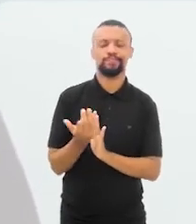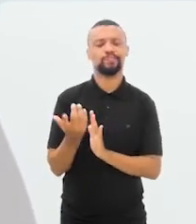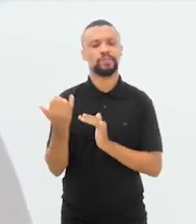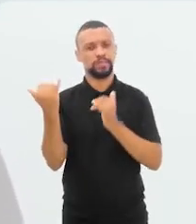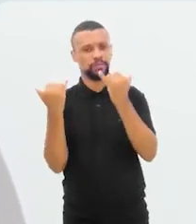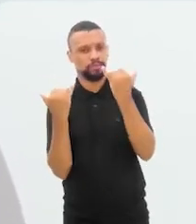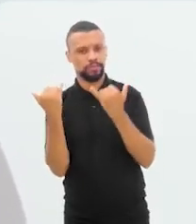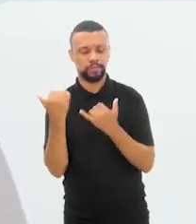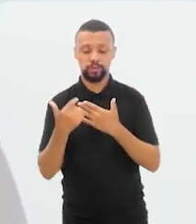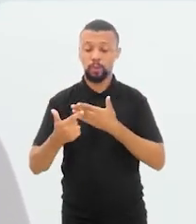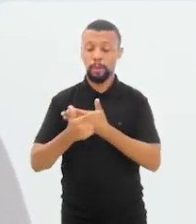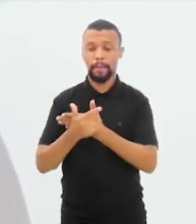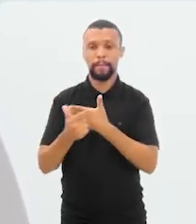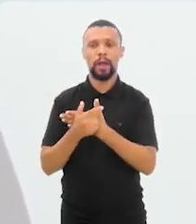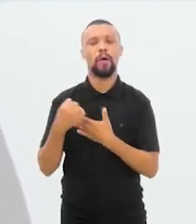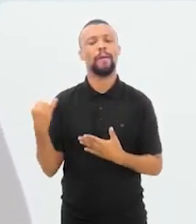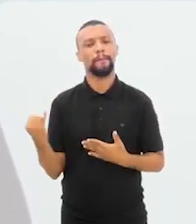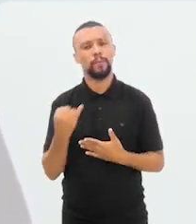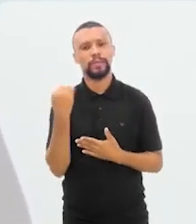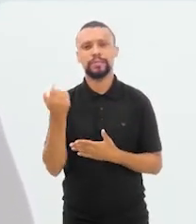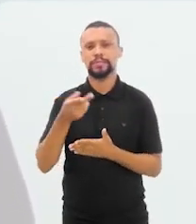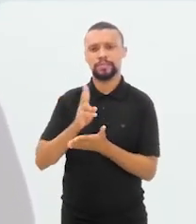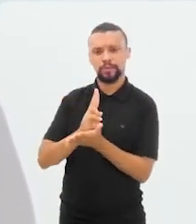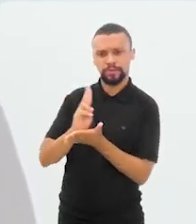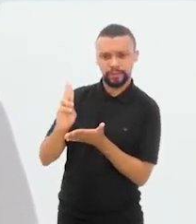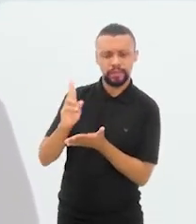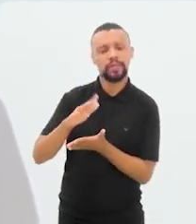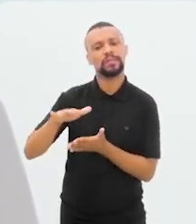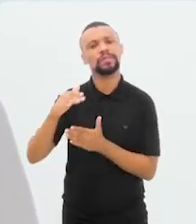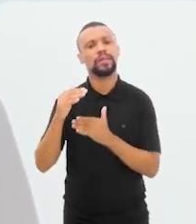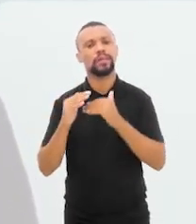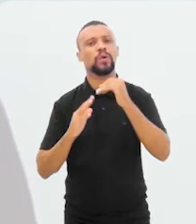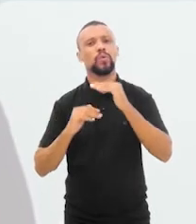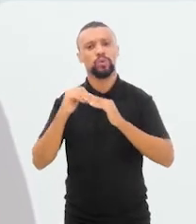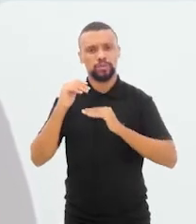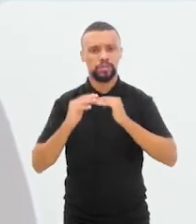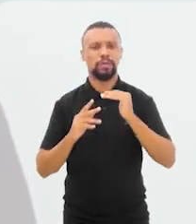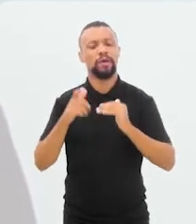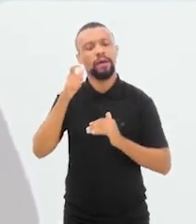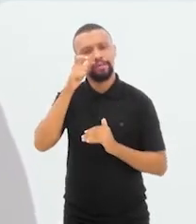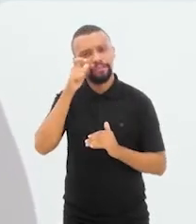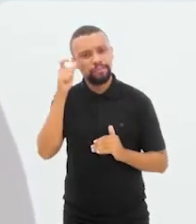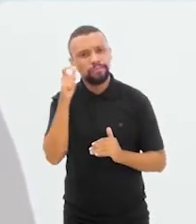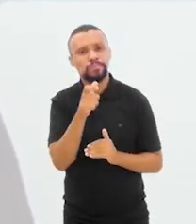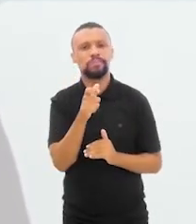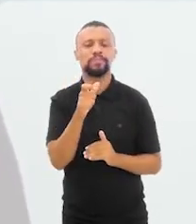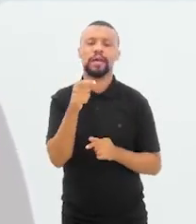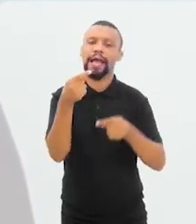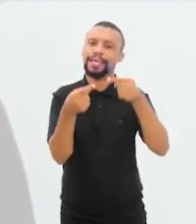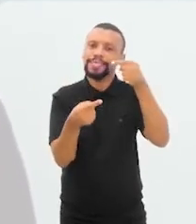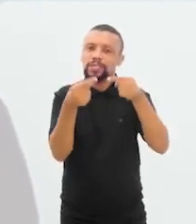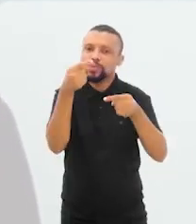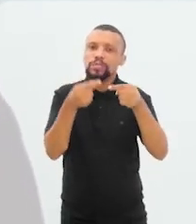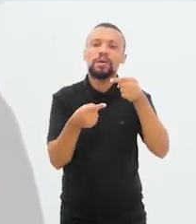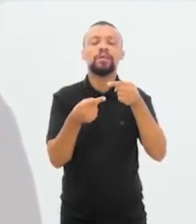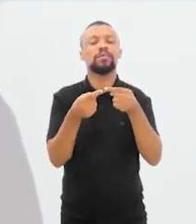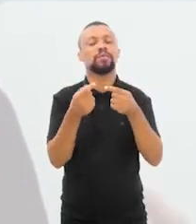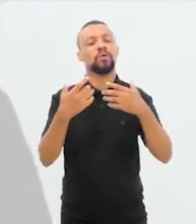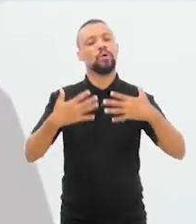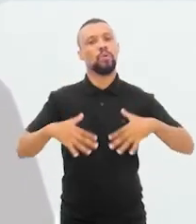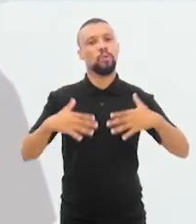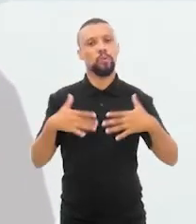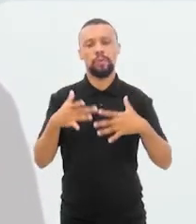transformações na sociedade. A gente falou do papel fundamental aqui da universidade nessa construção. Muitas dessas